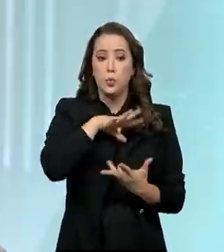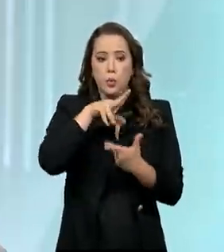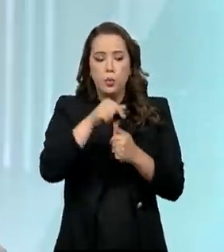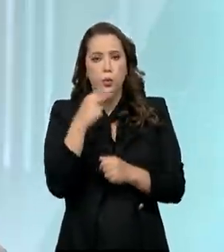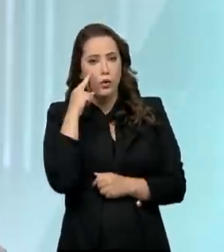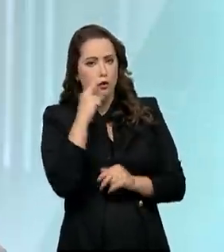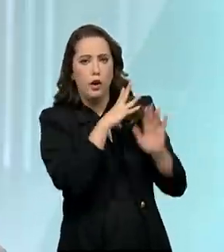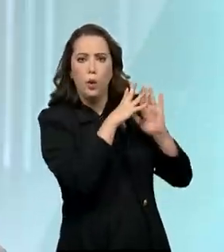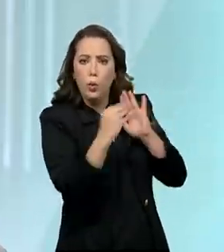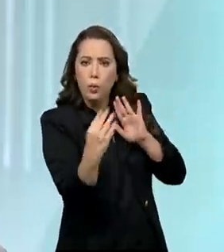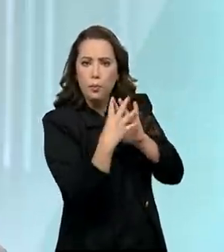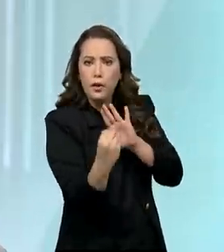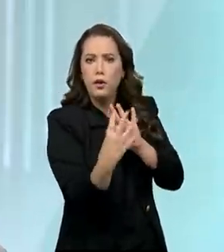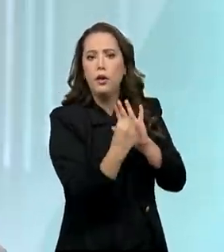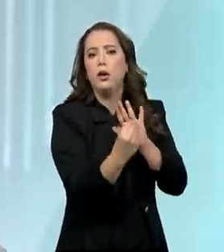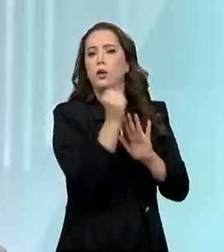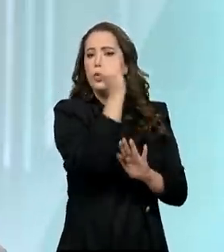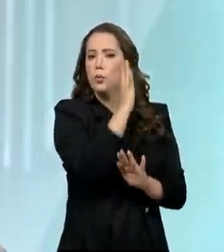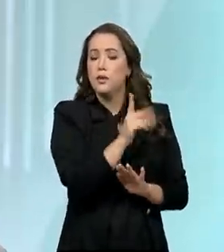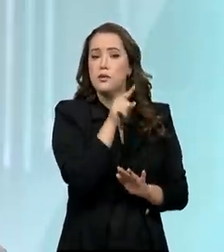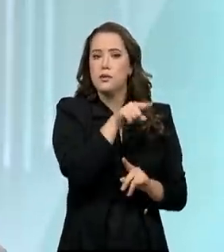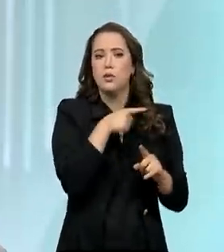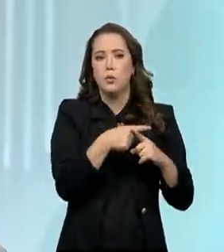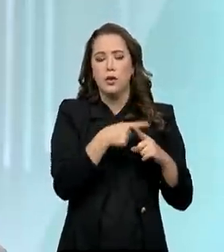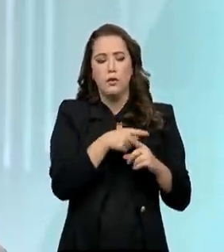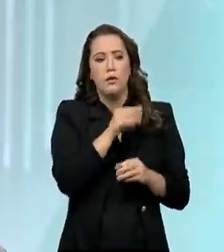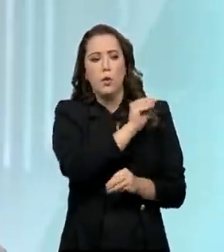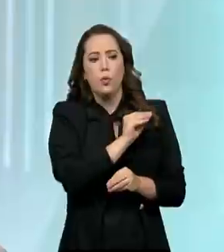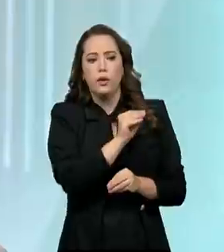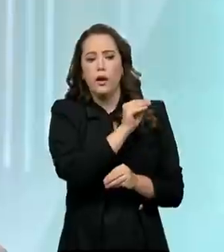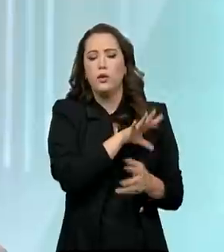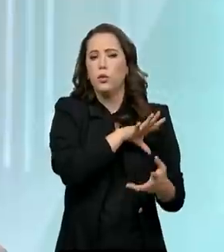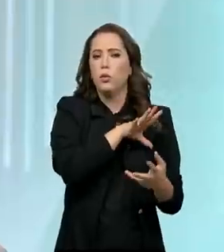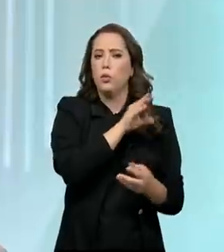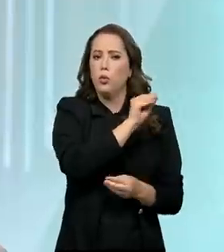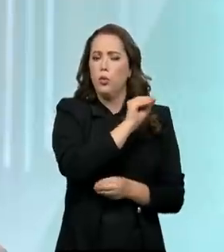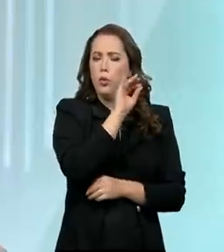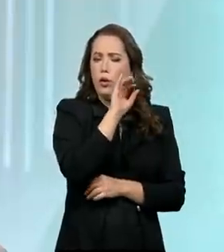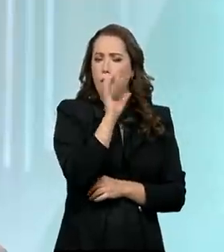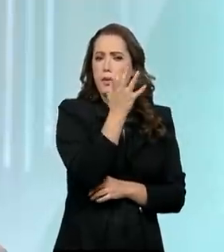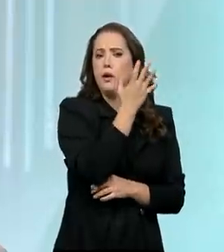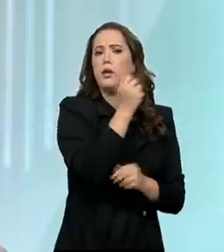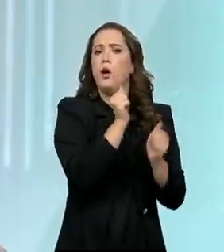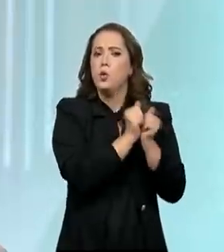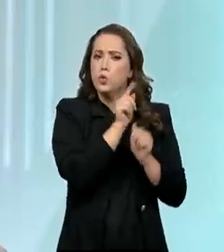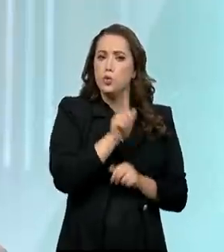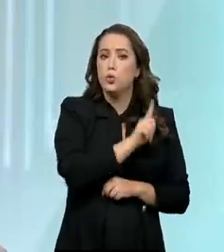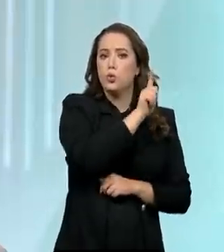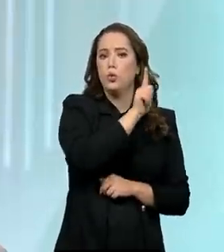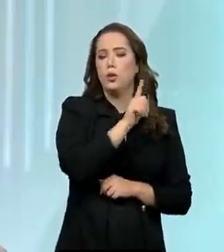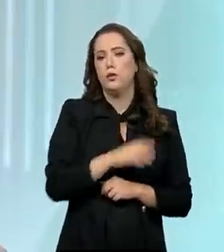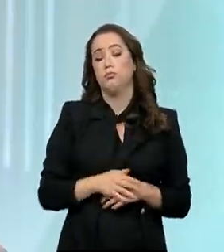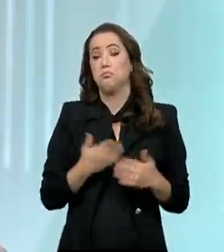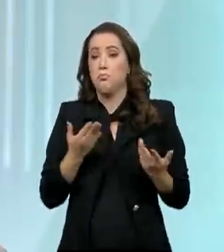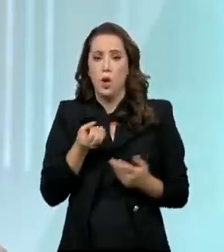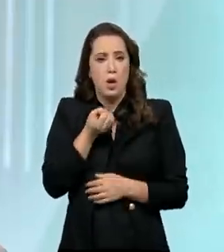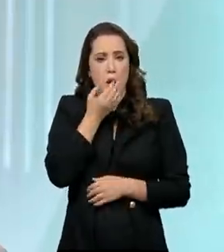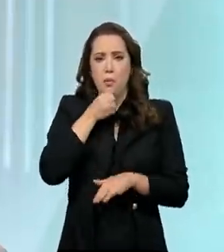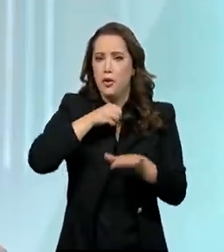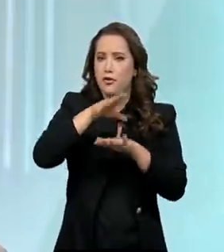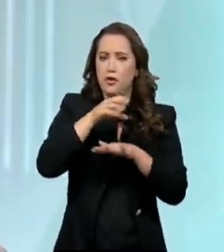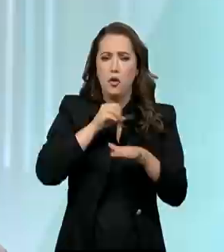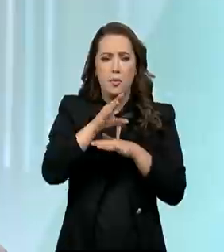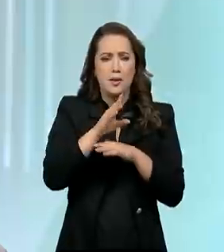conciliação da sustentabilidade ambiental com o lucro financeiro. E a boa notícia é que não há qualquer dicotomia,